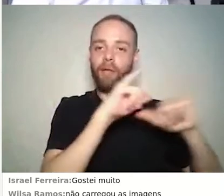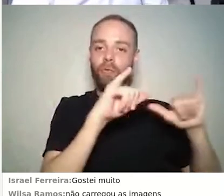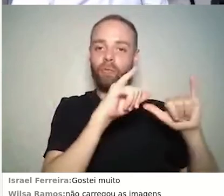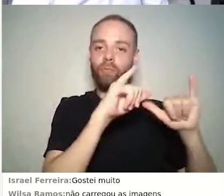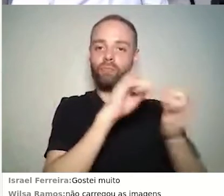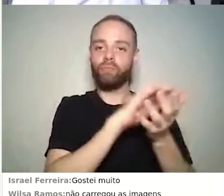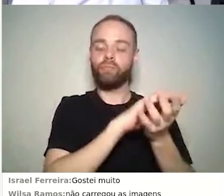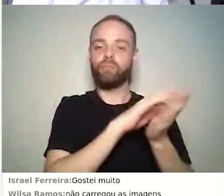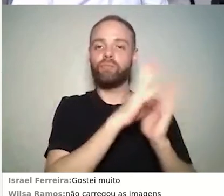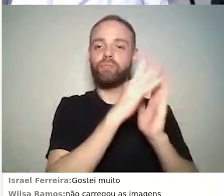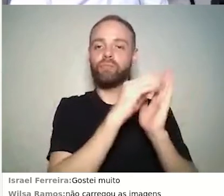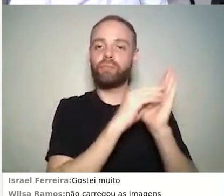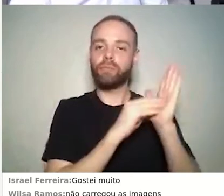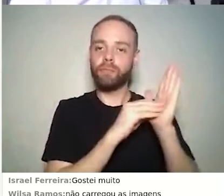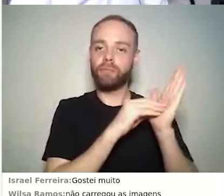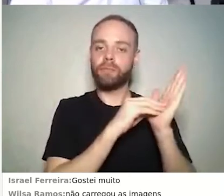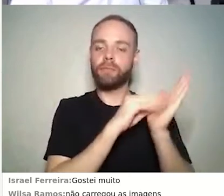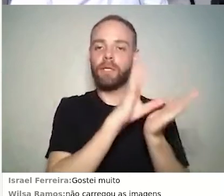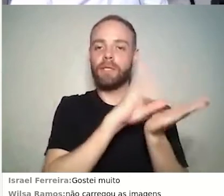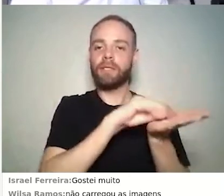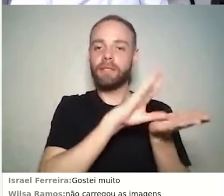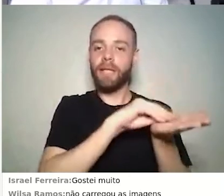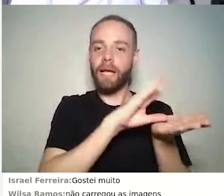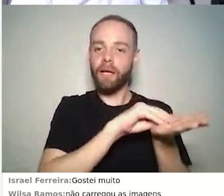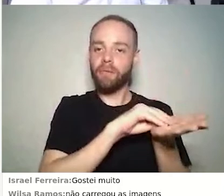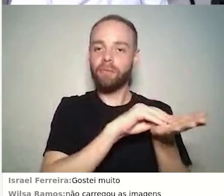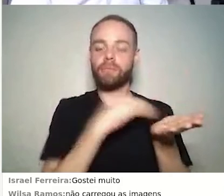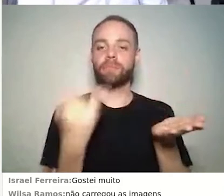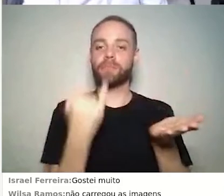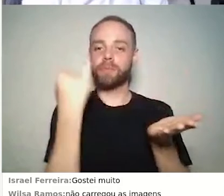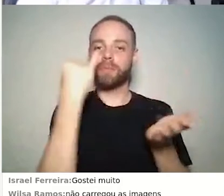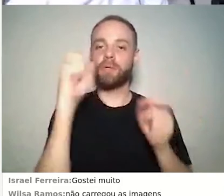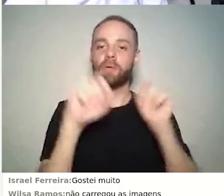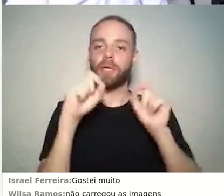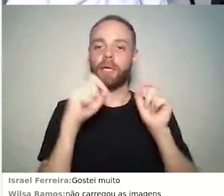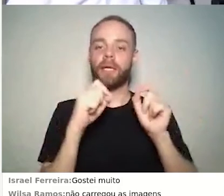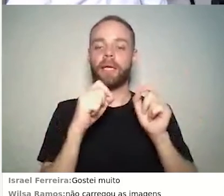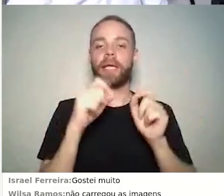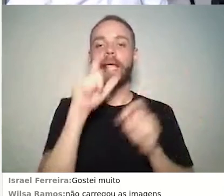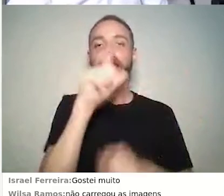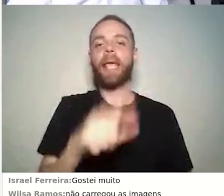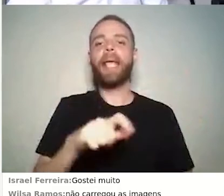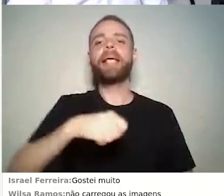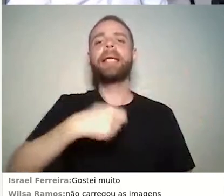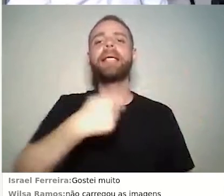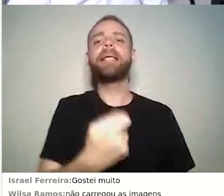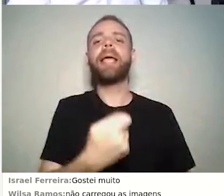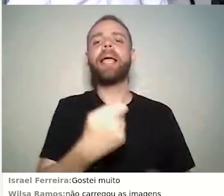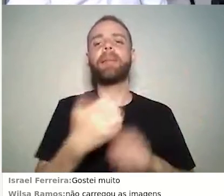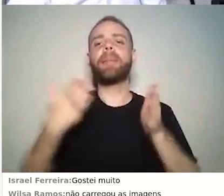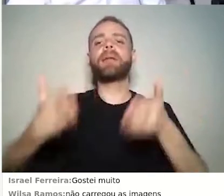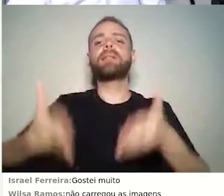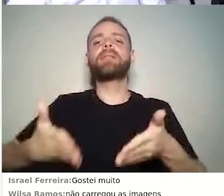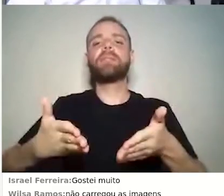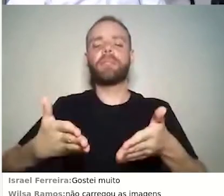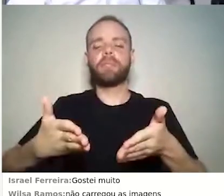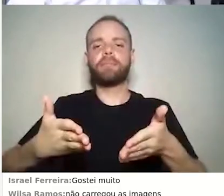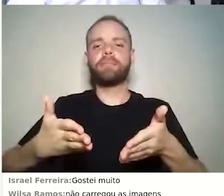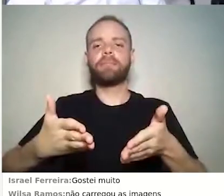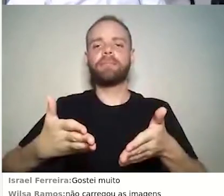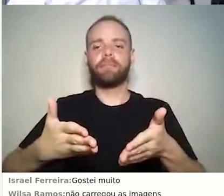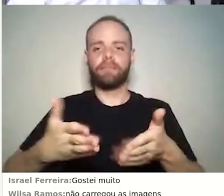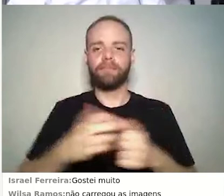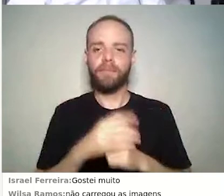Moodle. E o primeiro dado importante são os dados de participantes. Então, quando eu clico em